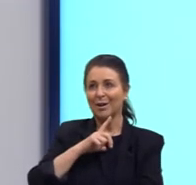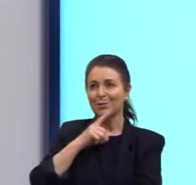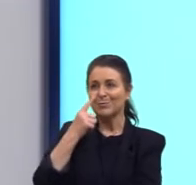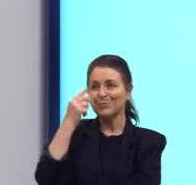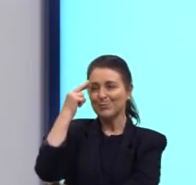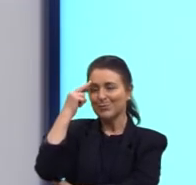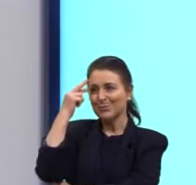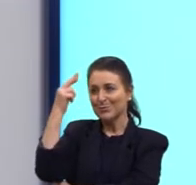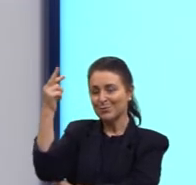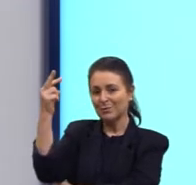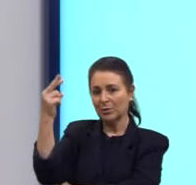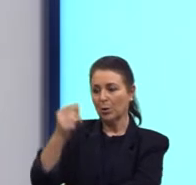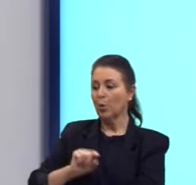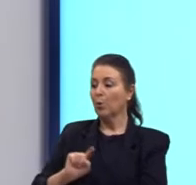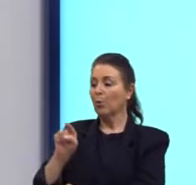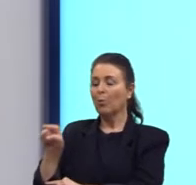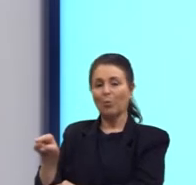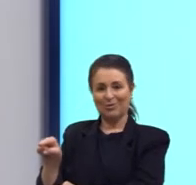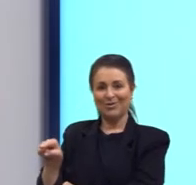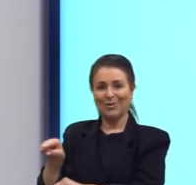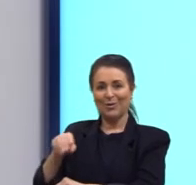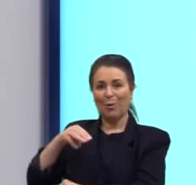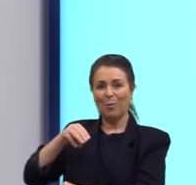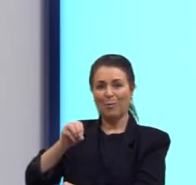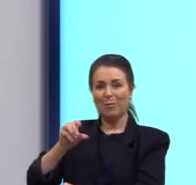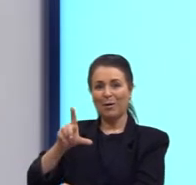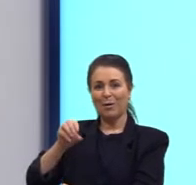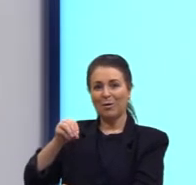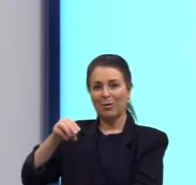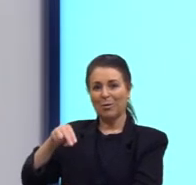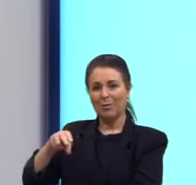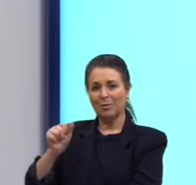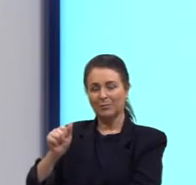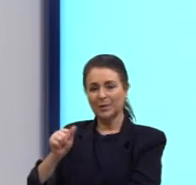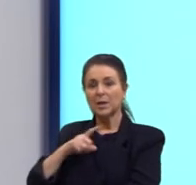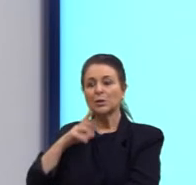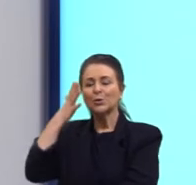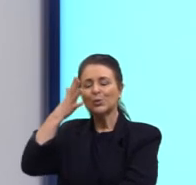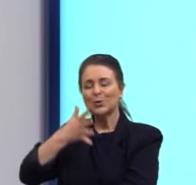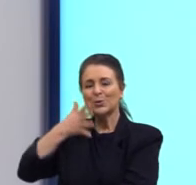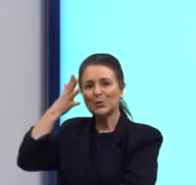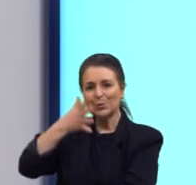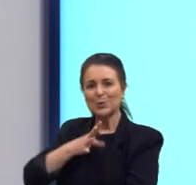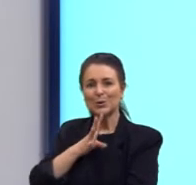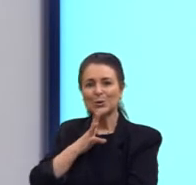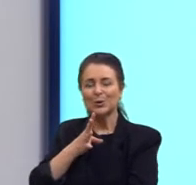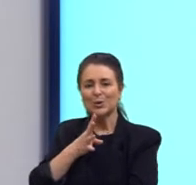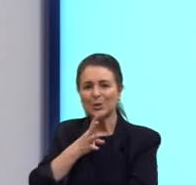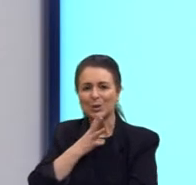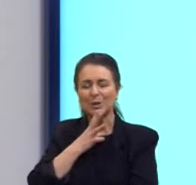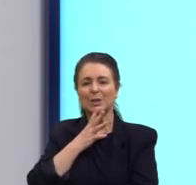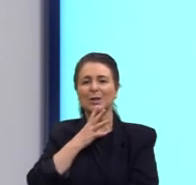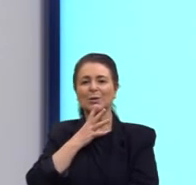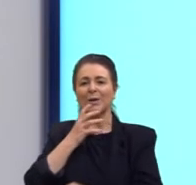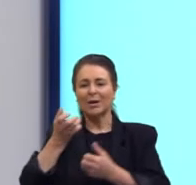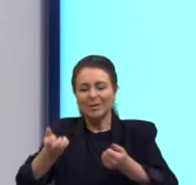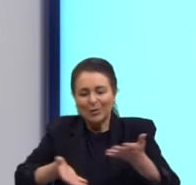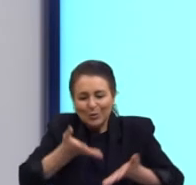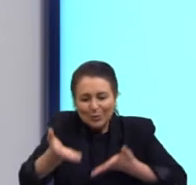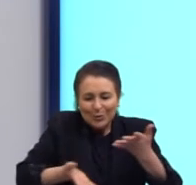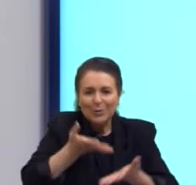Tanto ele quanto o Malcolm X eram conhecidos pelos seus discursos, muito bem feitos, que inflamavam a população.